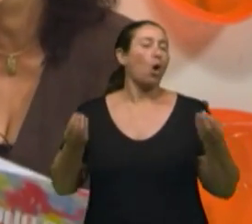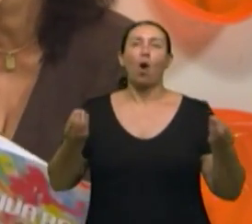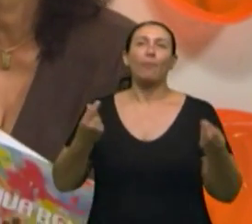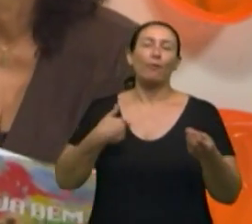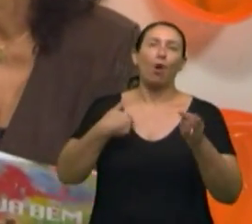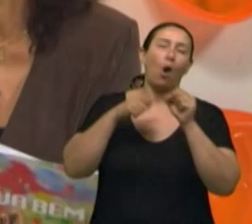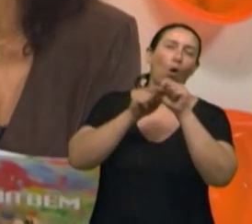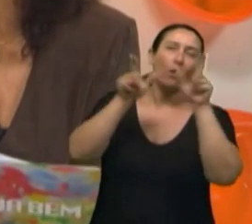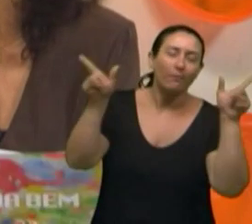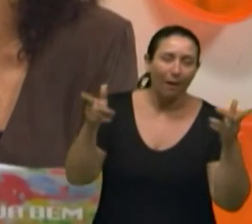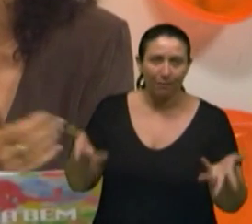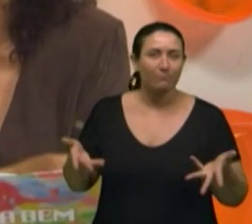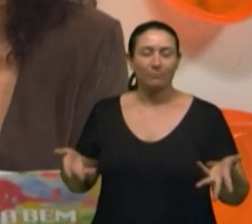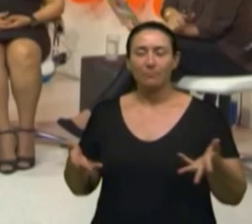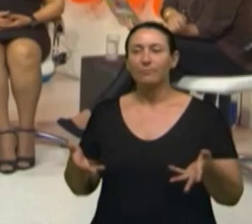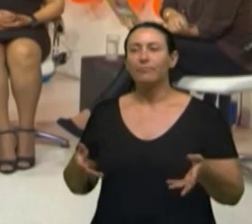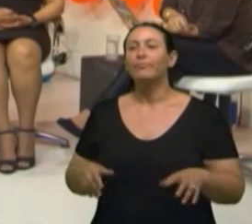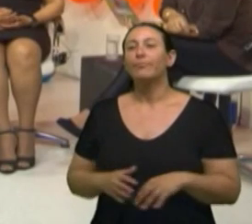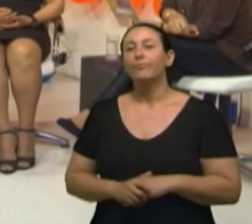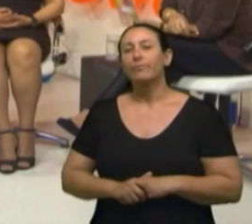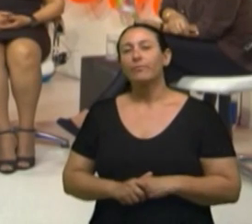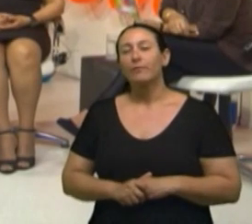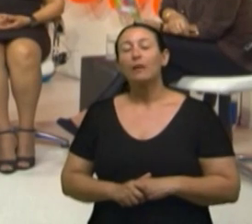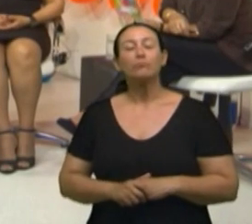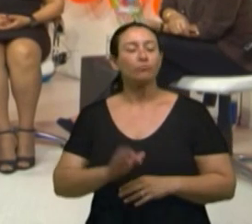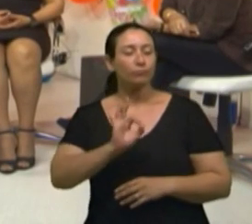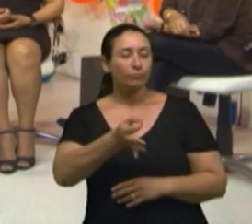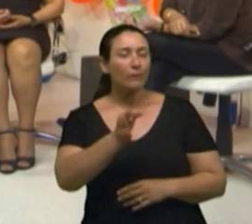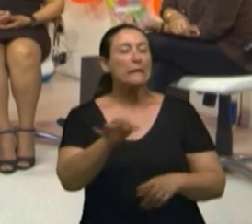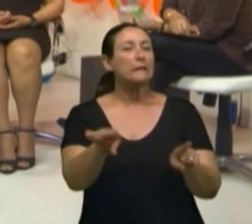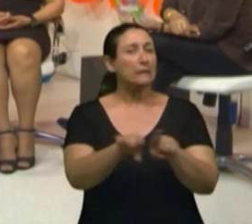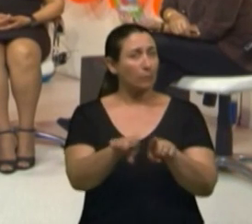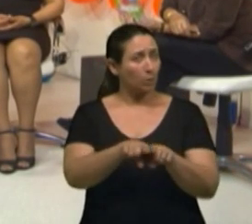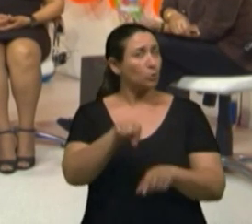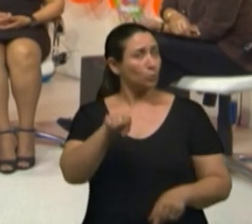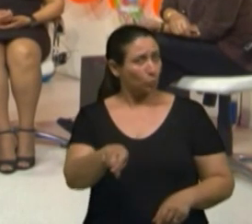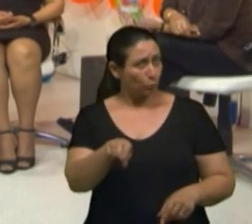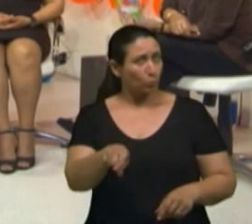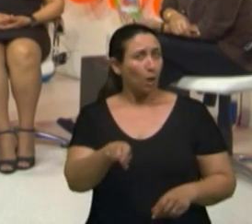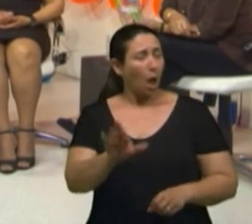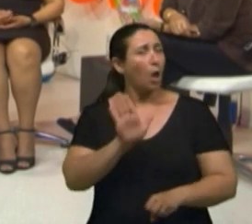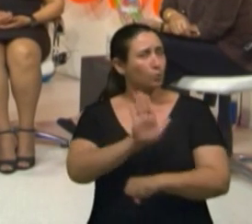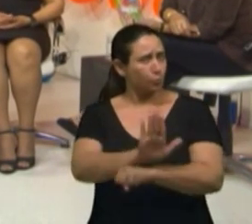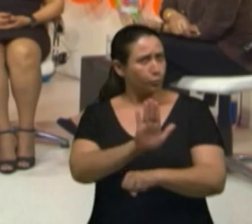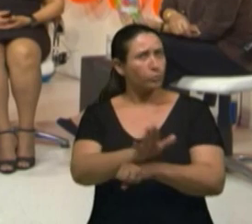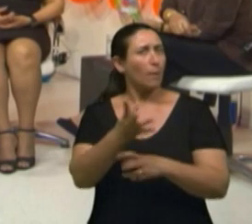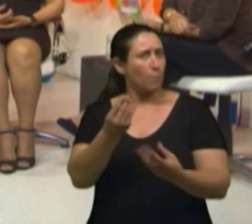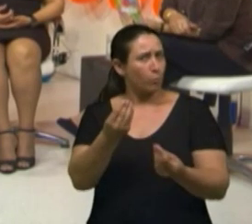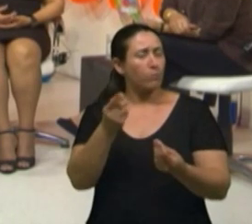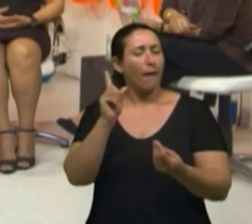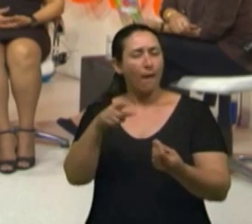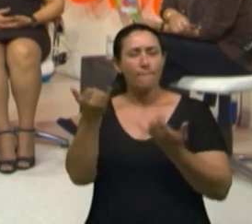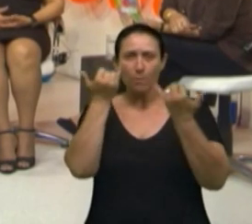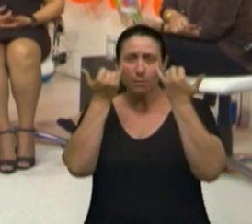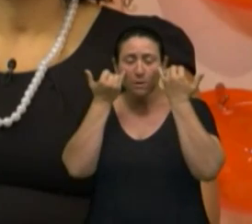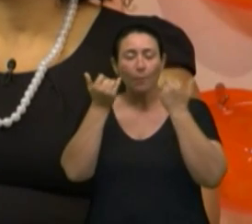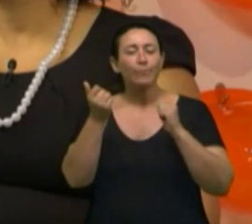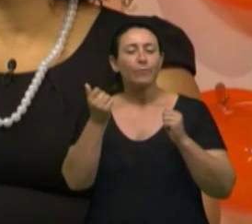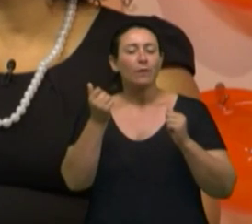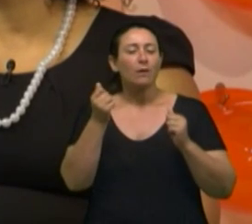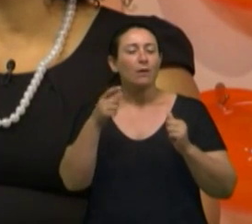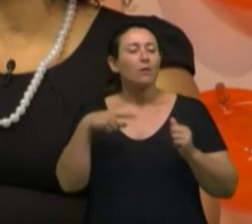vou lá trabalhar? Uma coisa que eu fazia. E até isso, também a gente ajuda lá com as informações. A gente leva